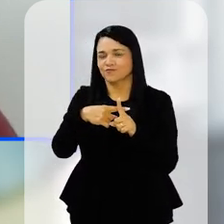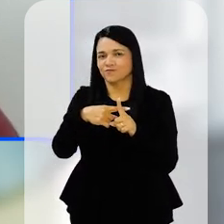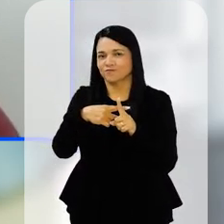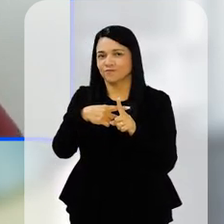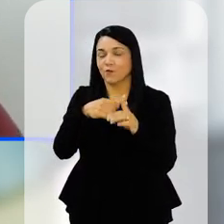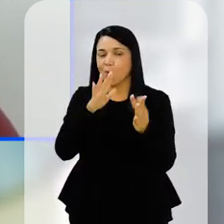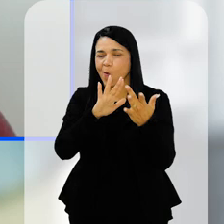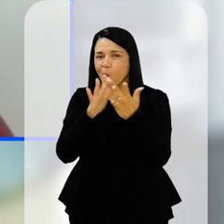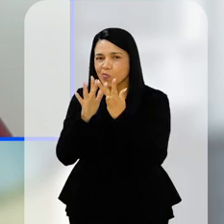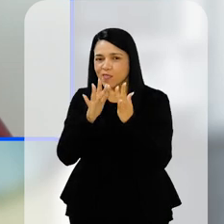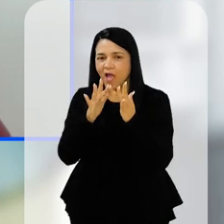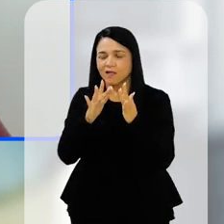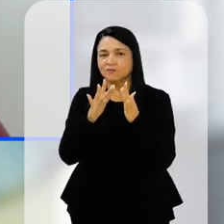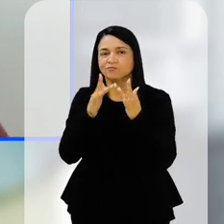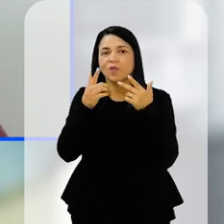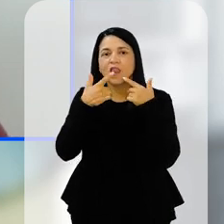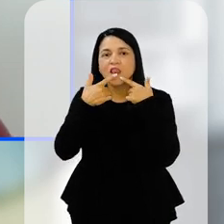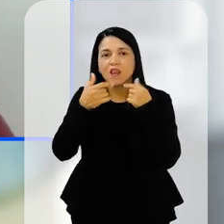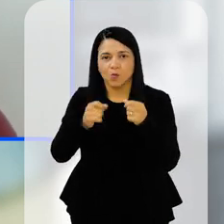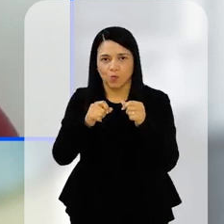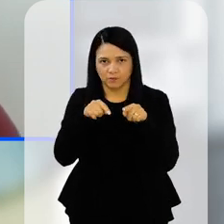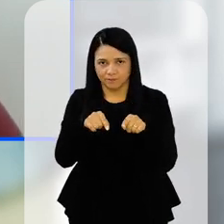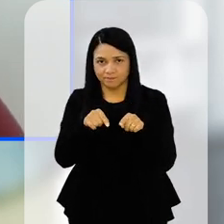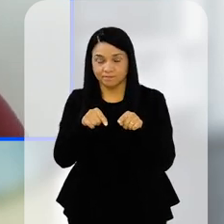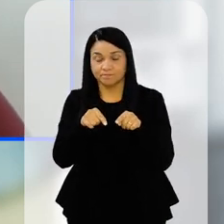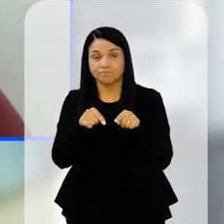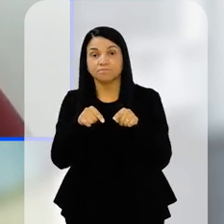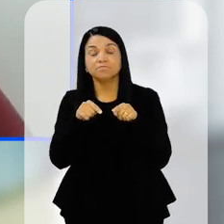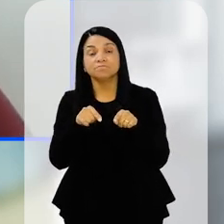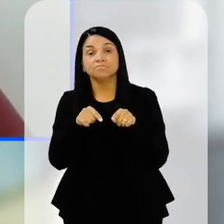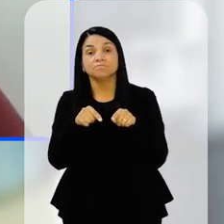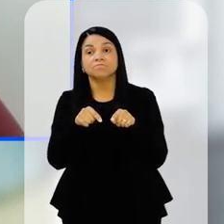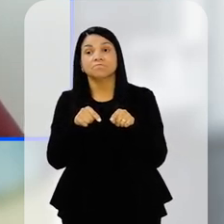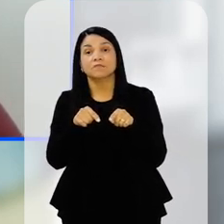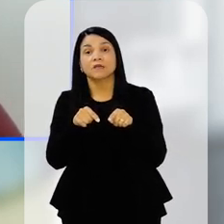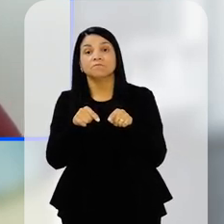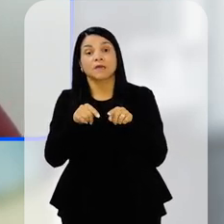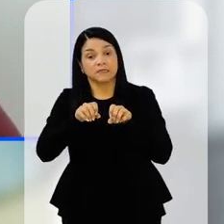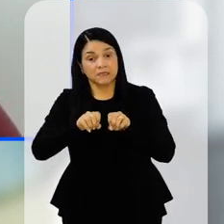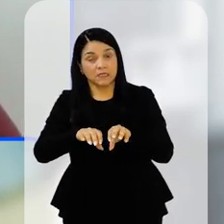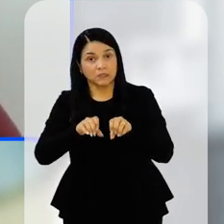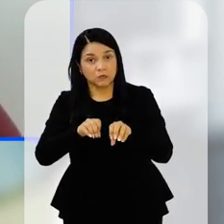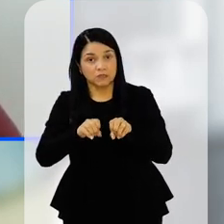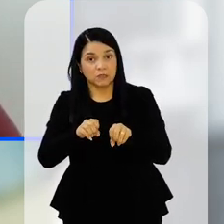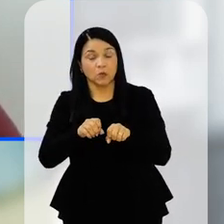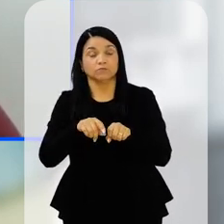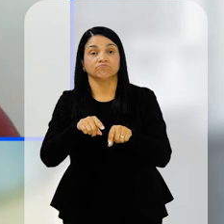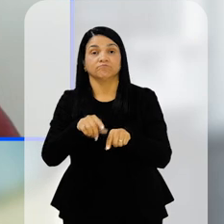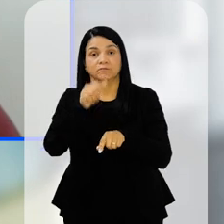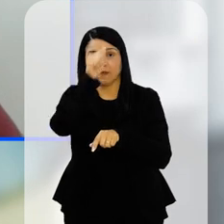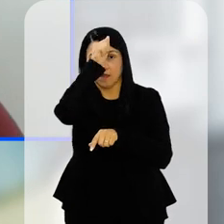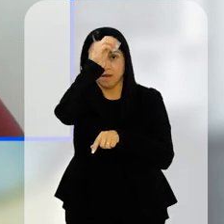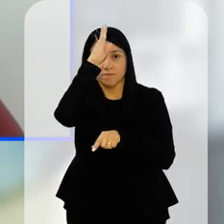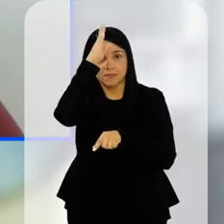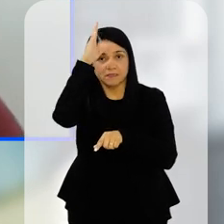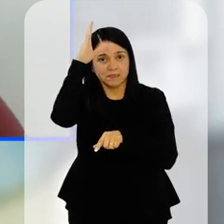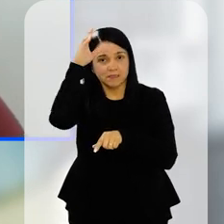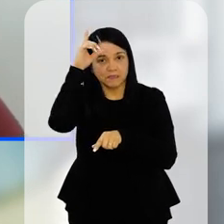contato ali com aquela língua. mas na educação a gente tem uma discussão interessante porque